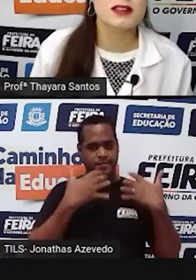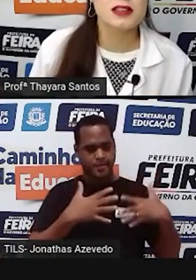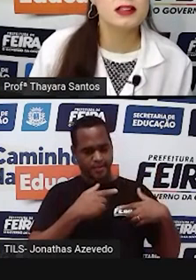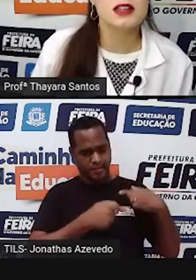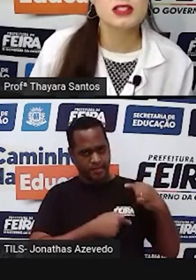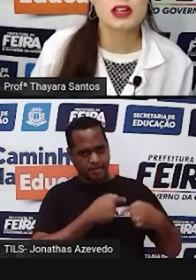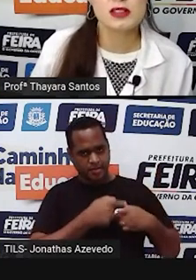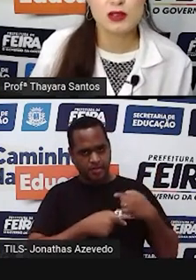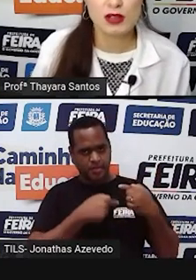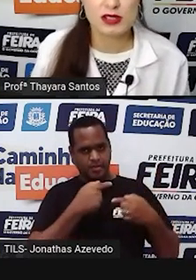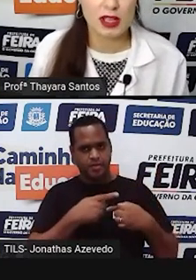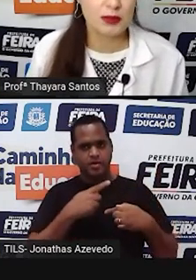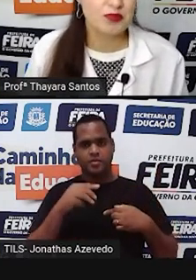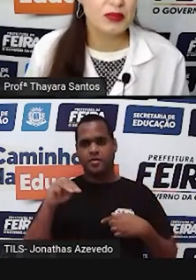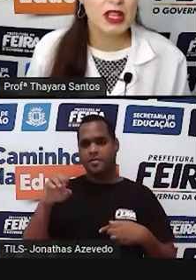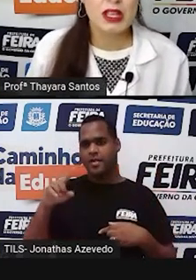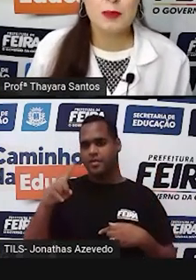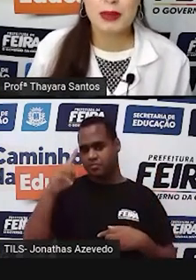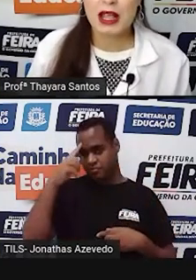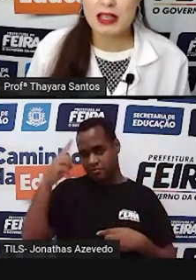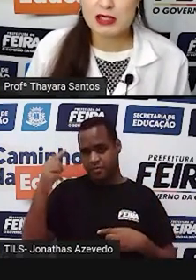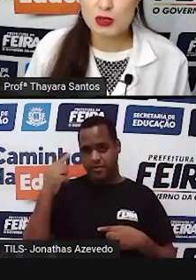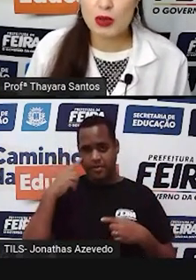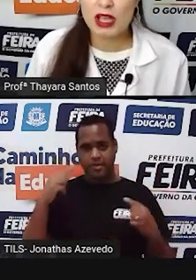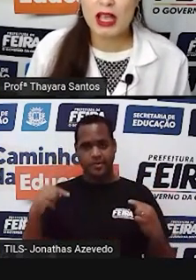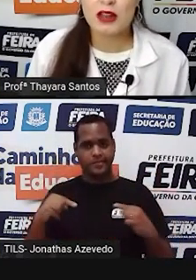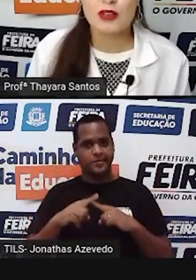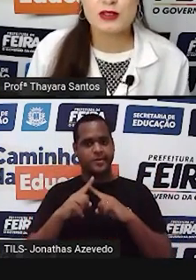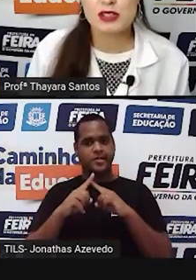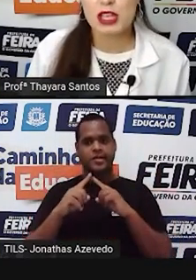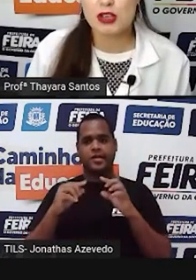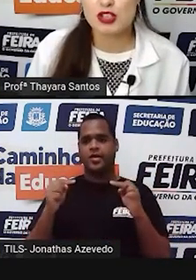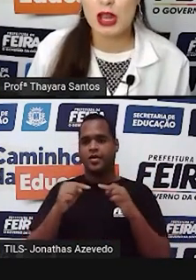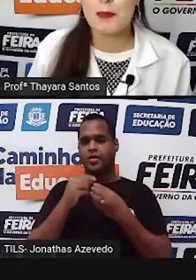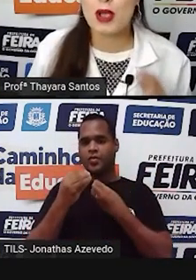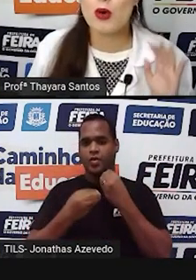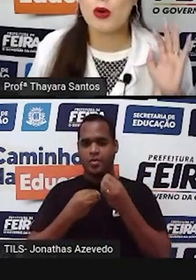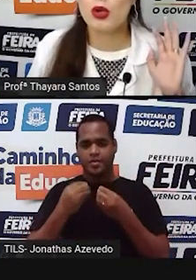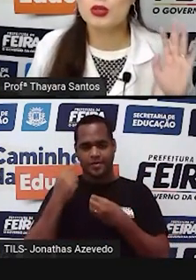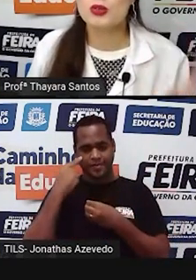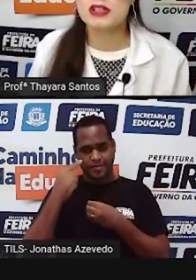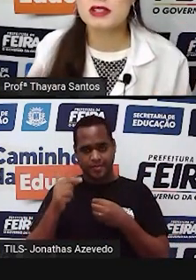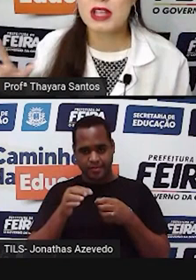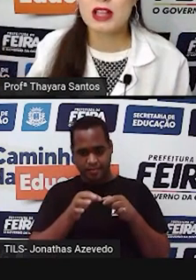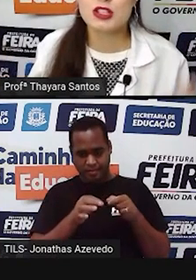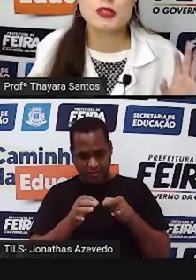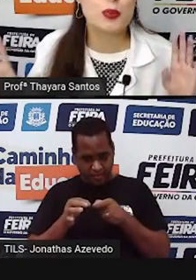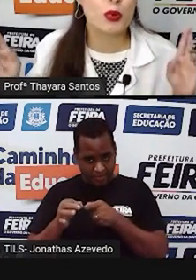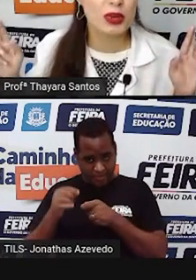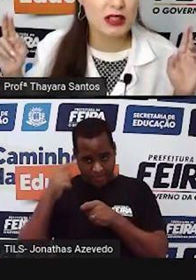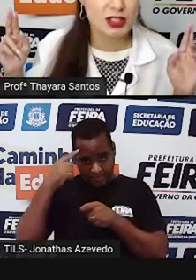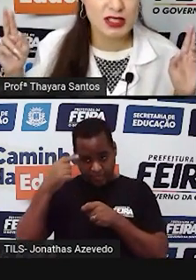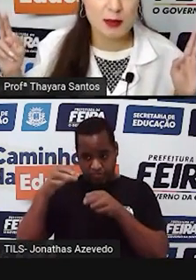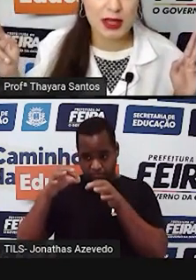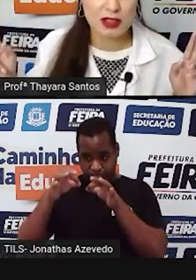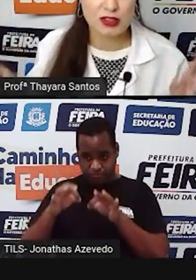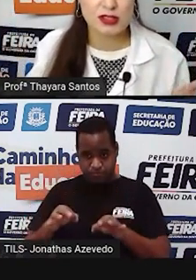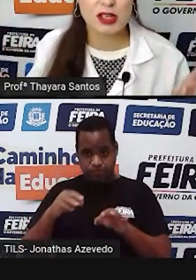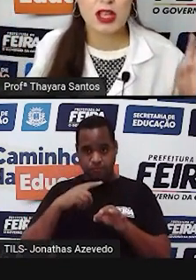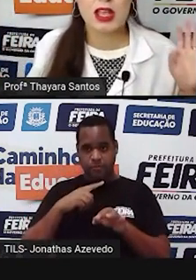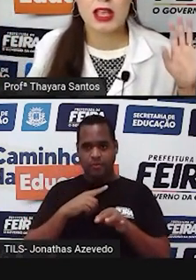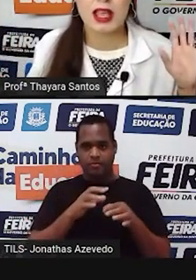passadas entre as gerações, né? E para isso, ele fez o seguinte, ele pegou duas linhagens puras de